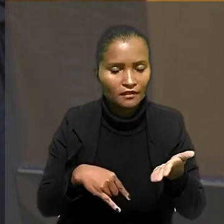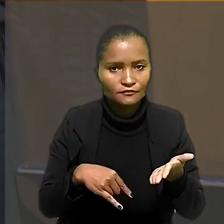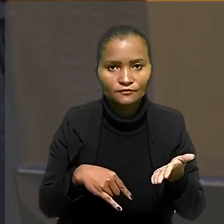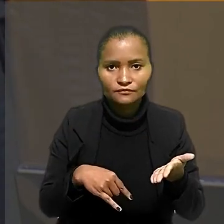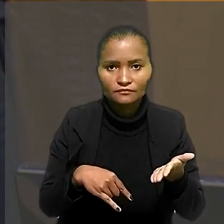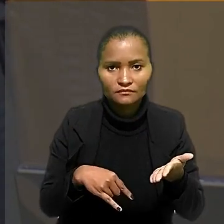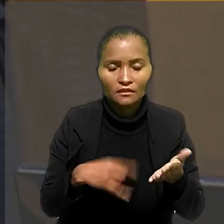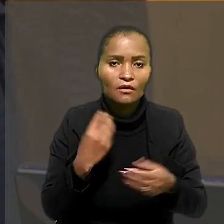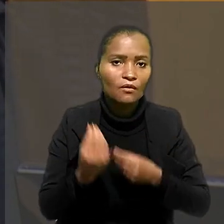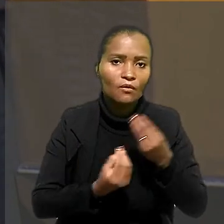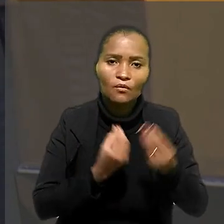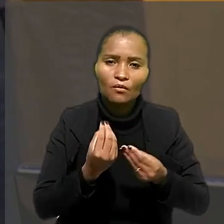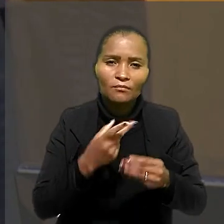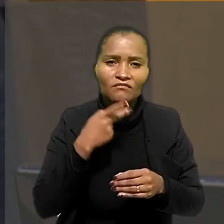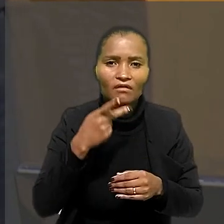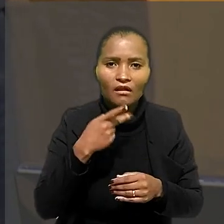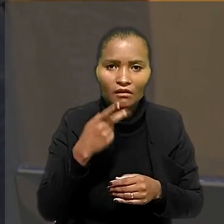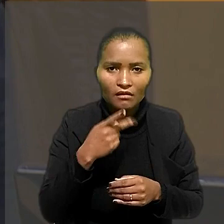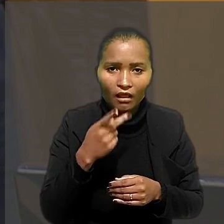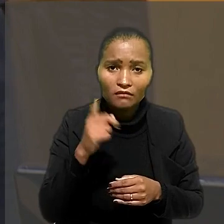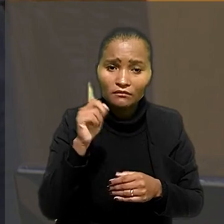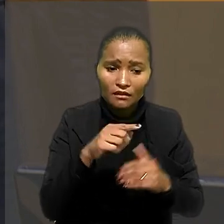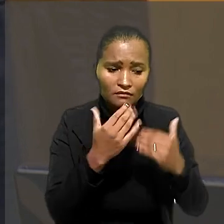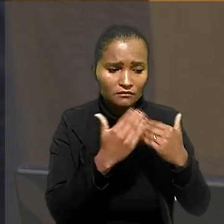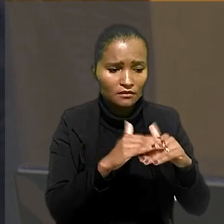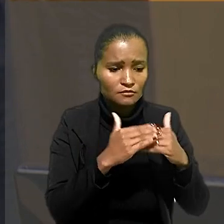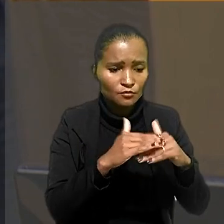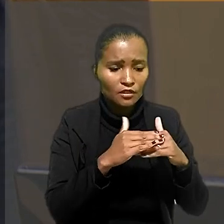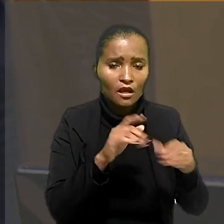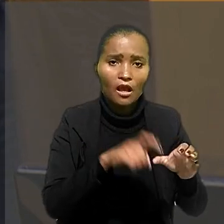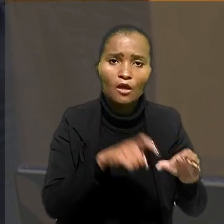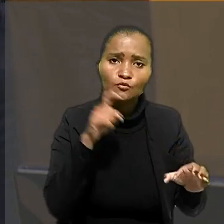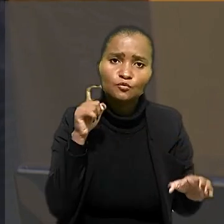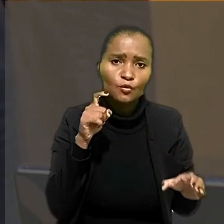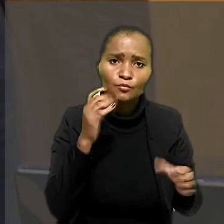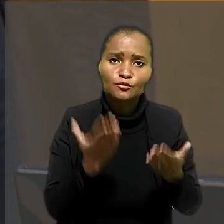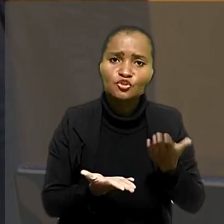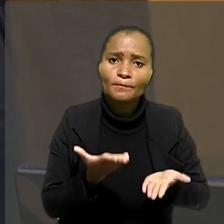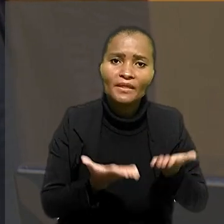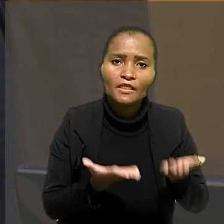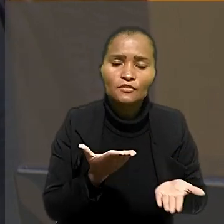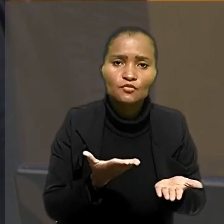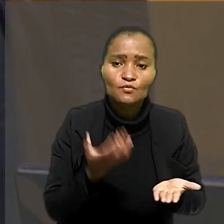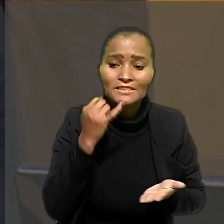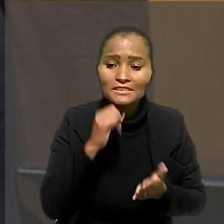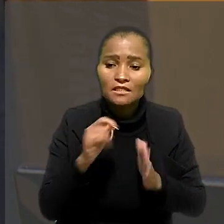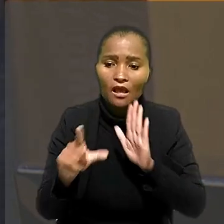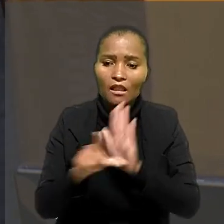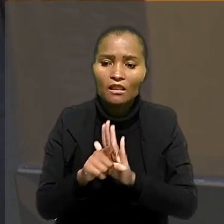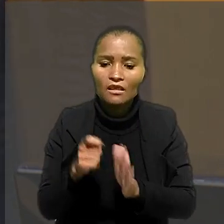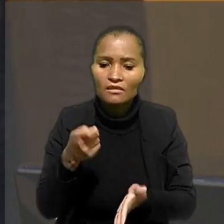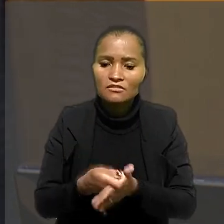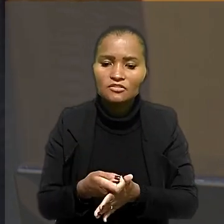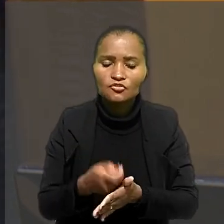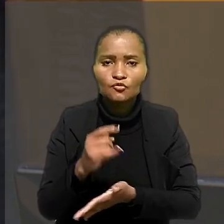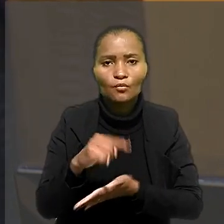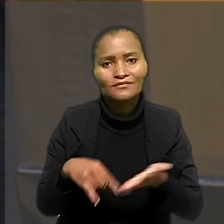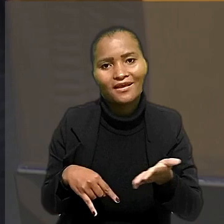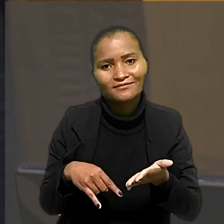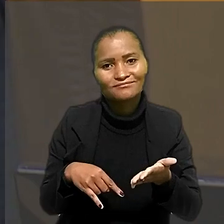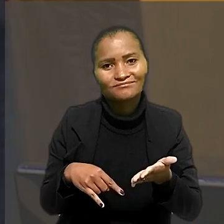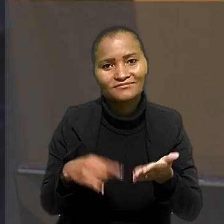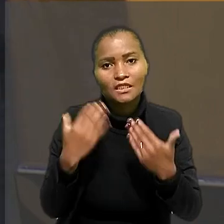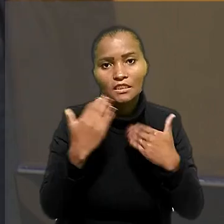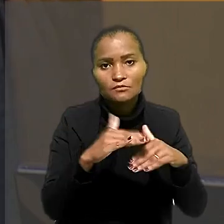contrato, como dizer que ele é um transportador autônomo de carga, se a lei mesmo exige um